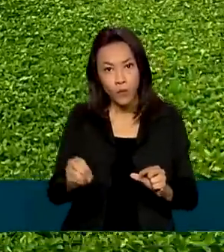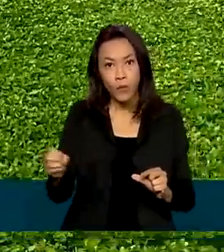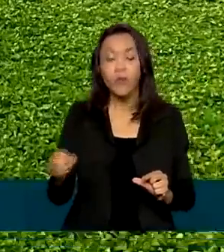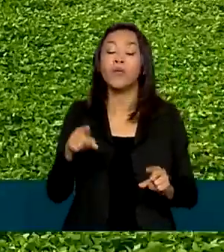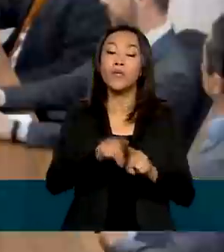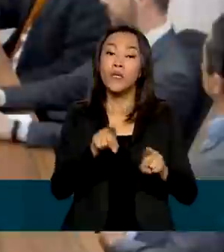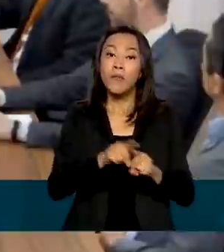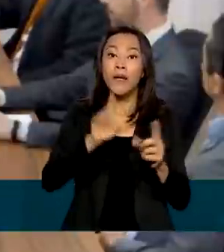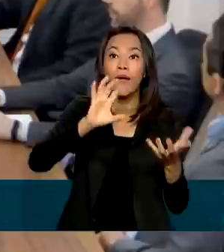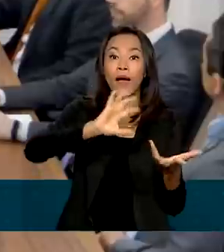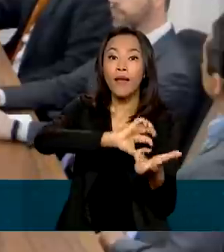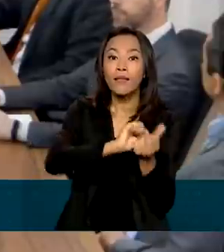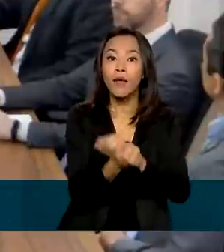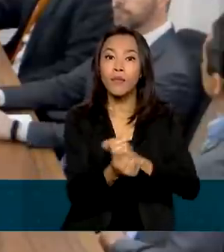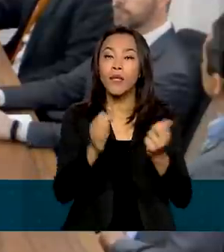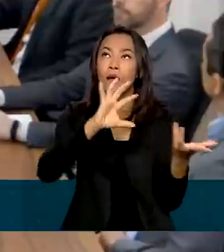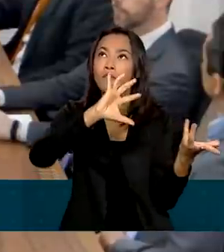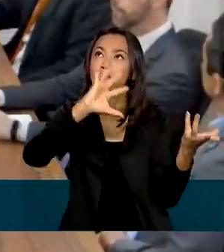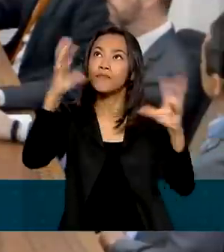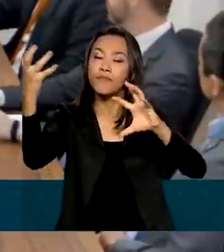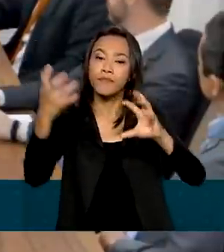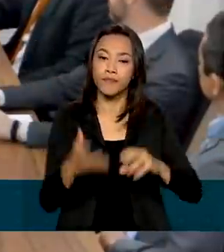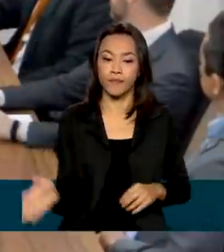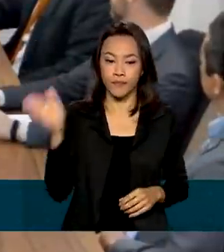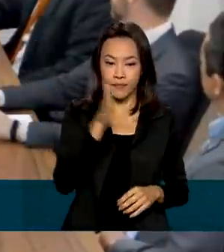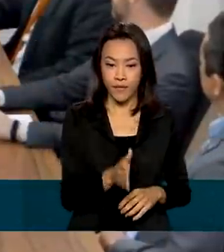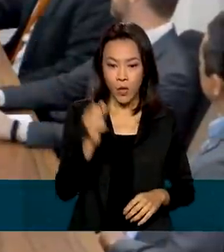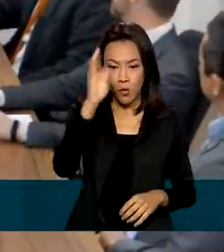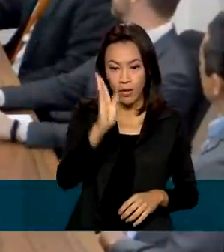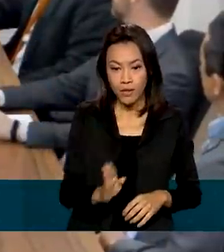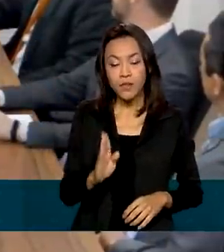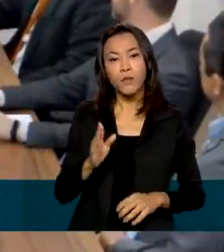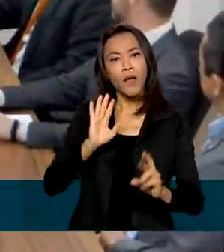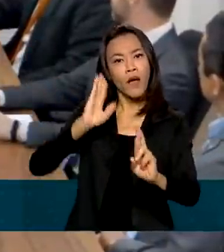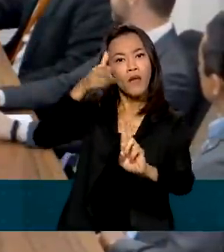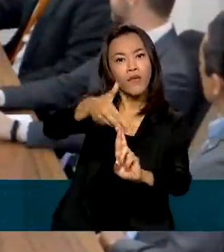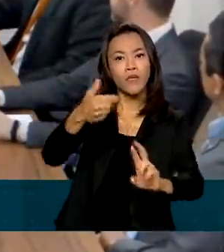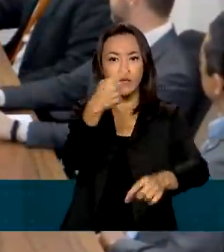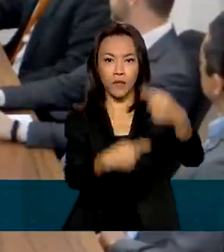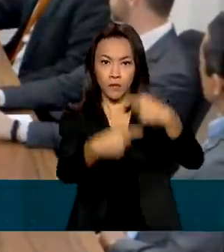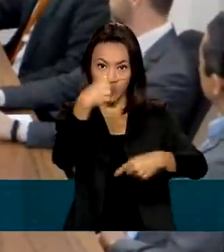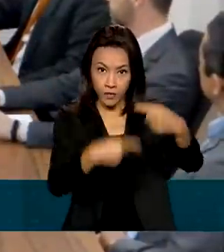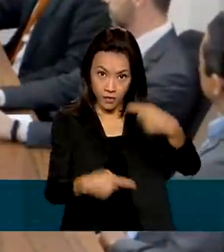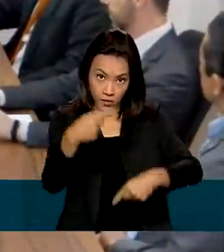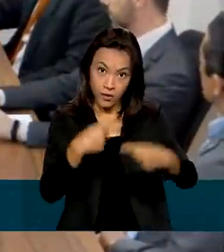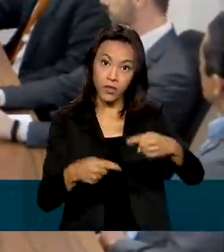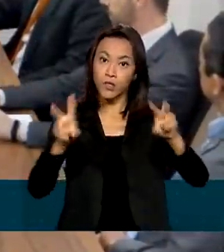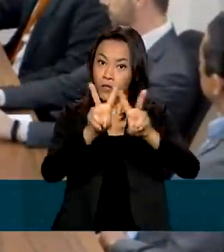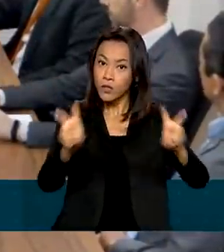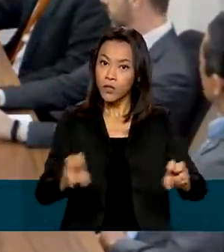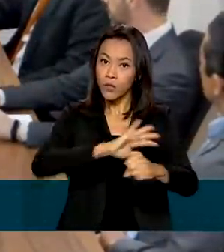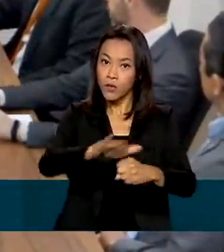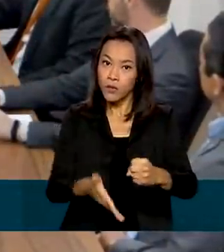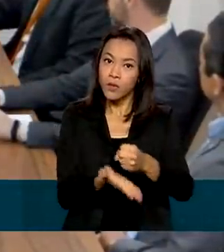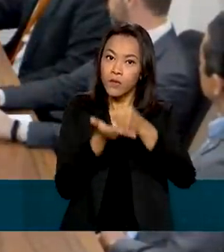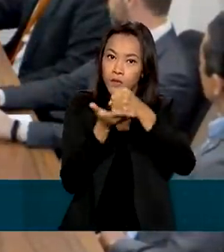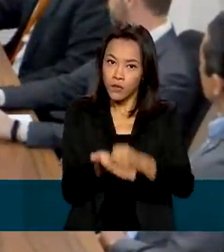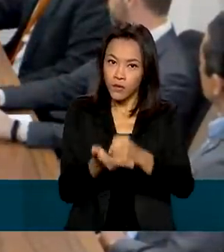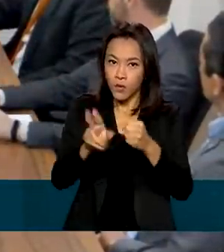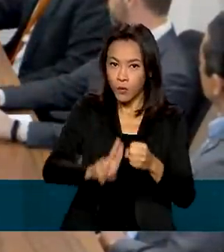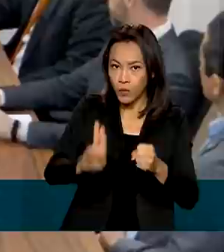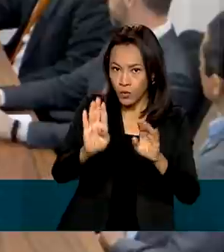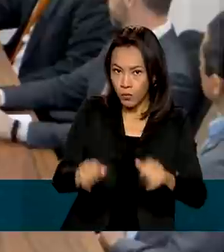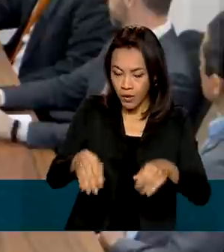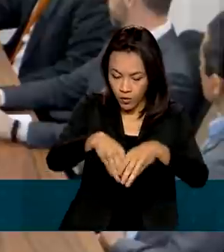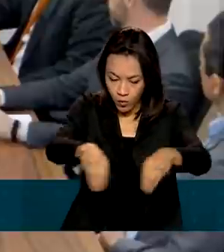climáticas. O Brasil lidera as políticas públicas estratégicas para fomentar o manejo sustentável do solo. E vimos isso